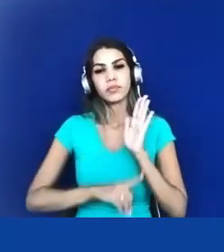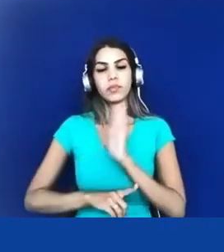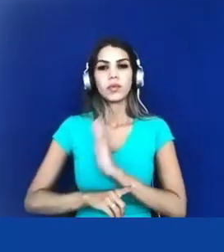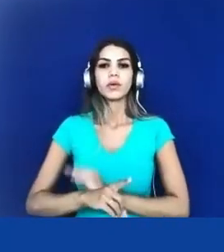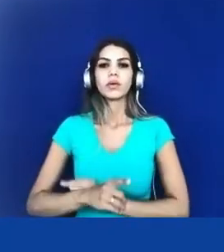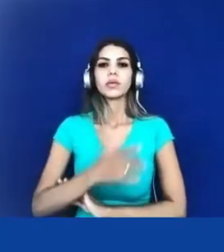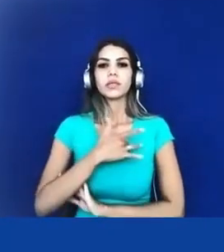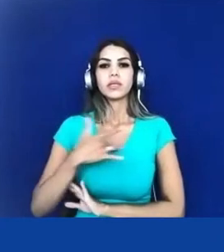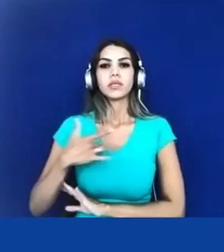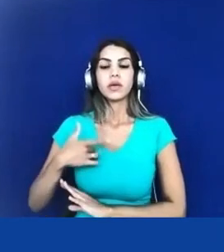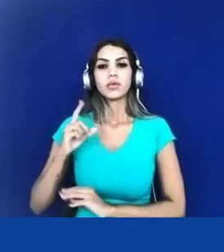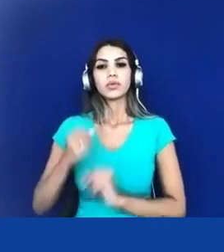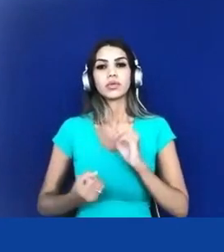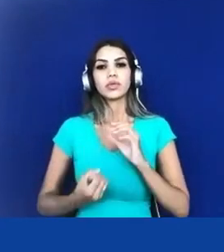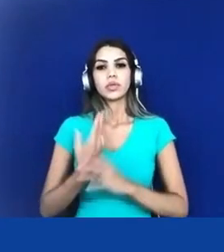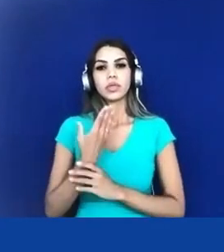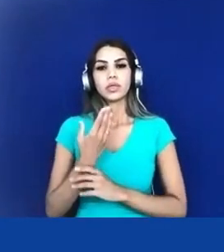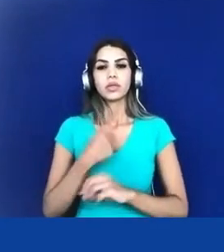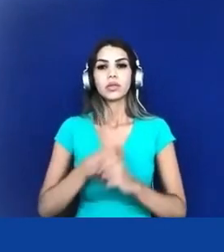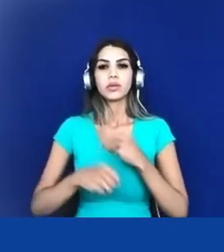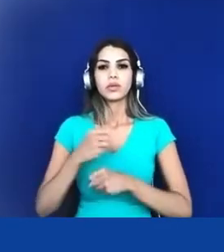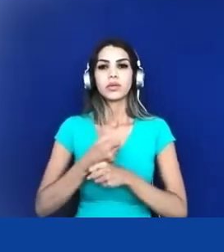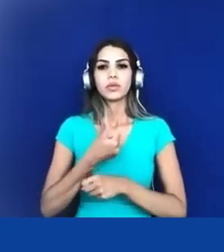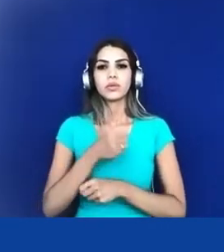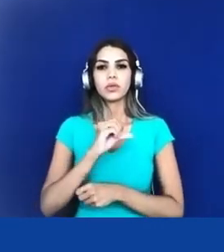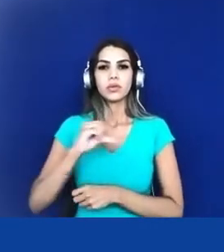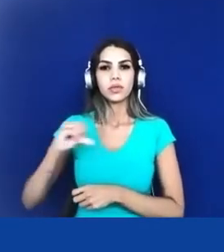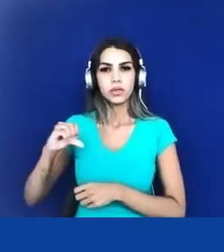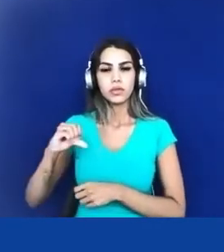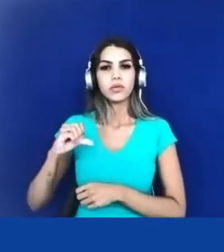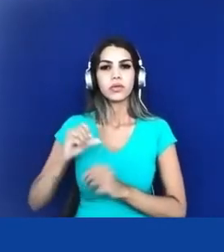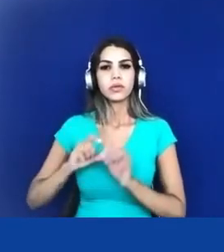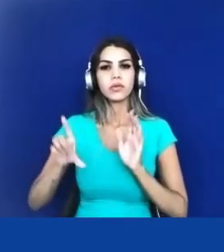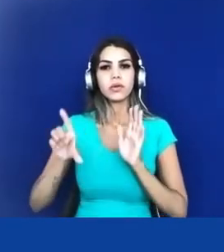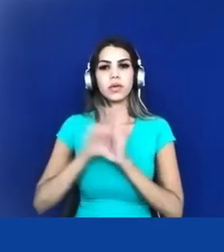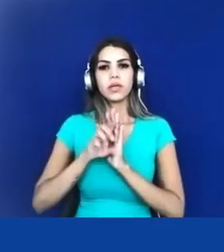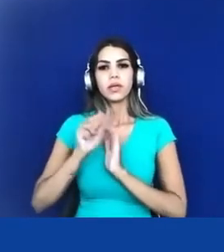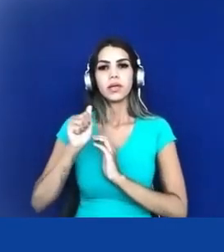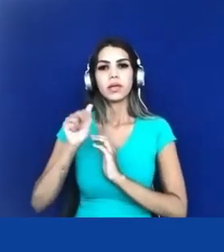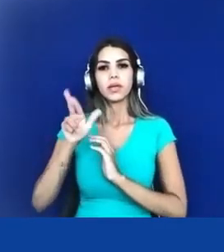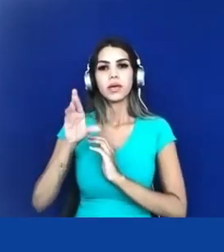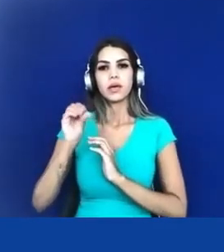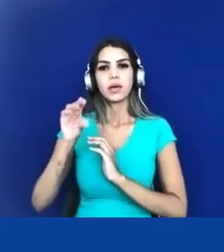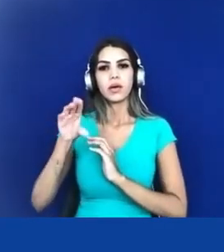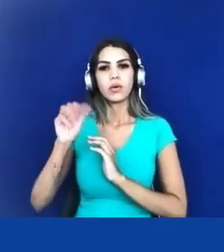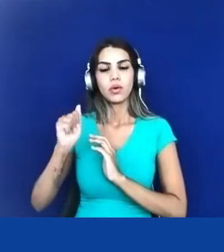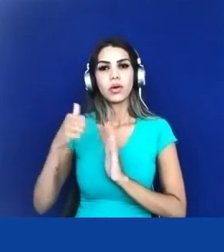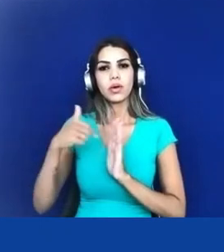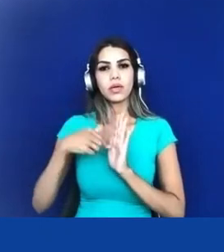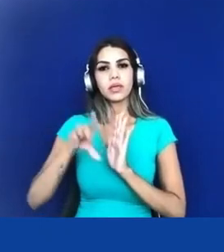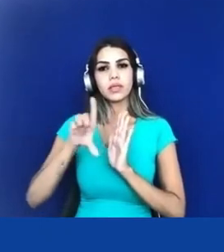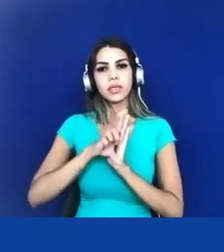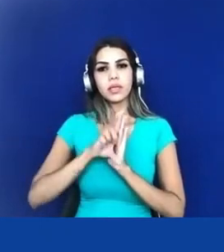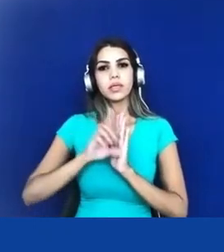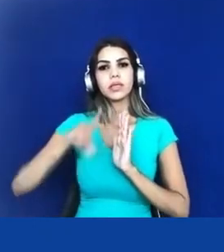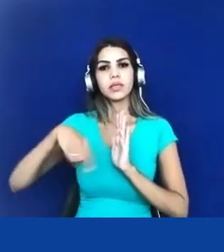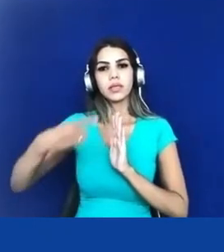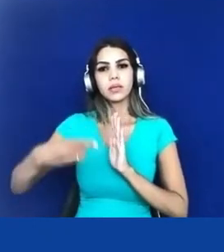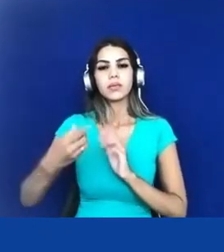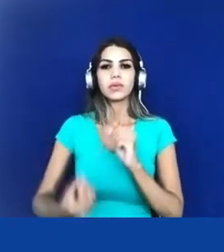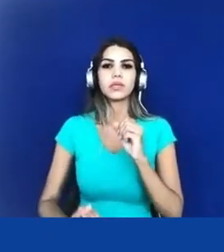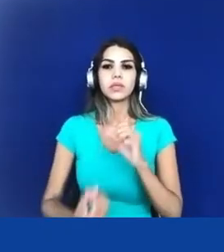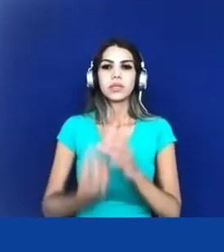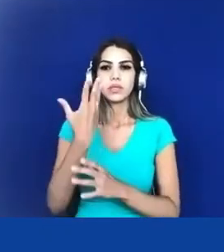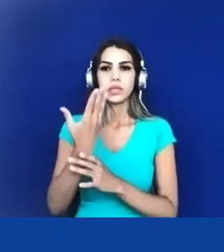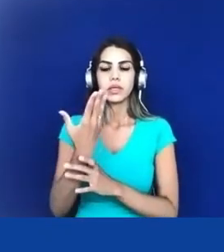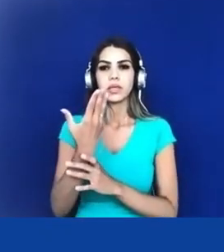em 1999 da lei Arouca que depois vai desencadear né na criação dos